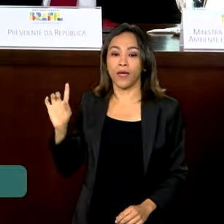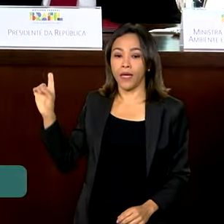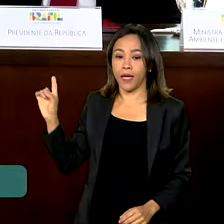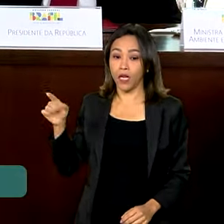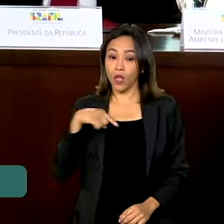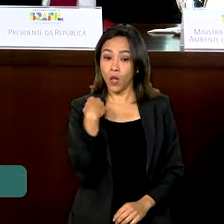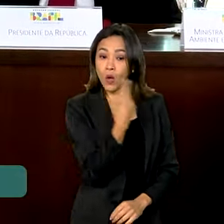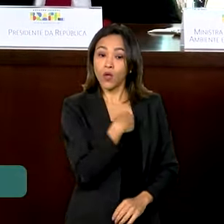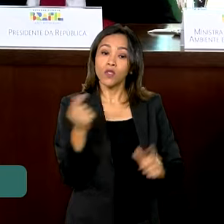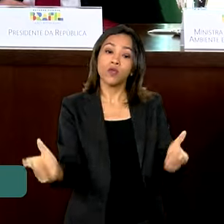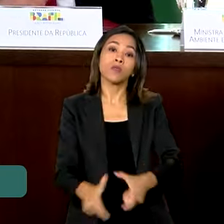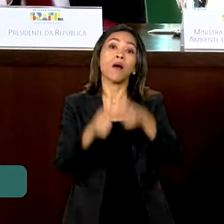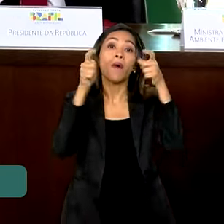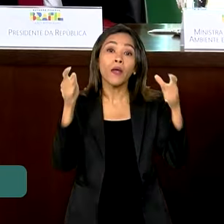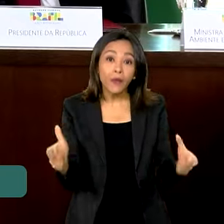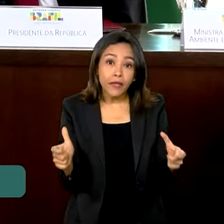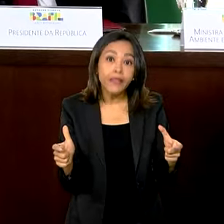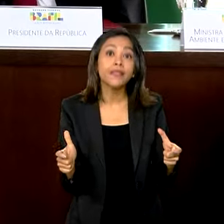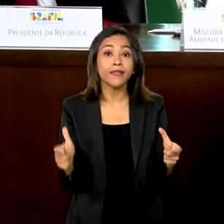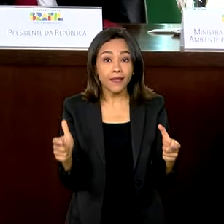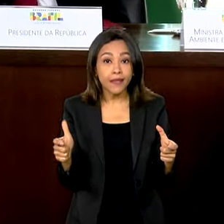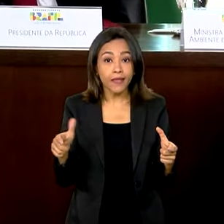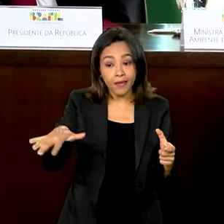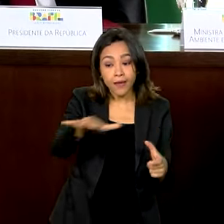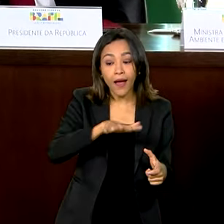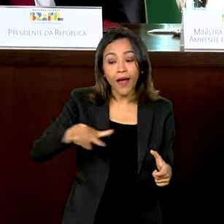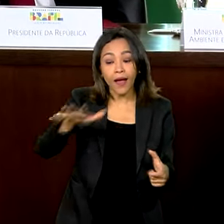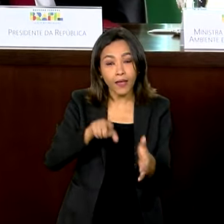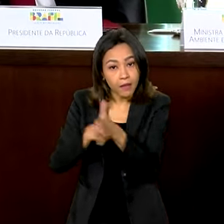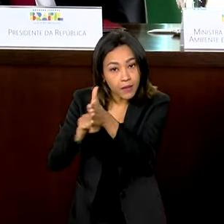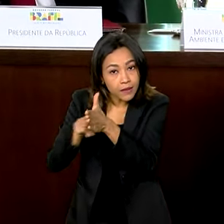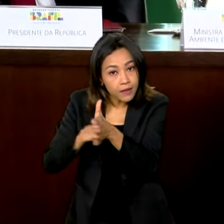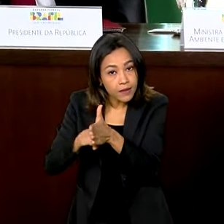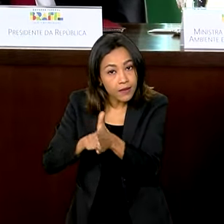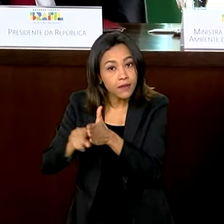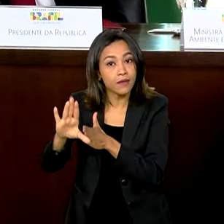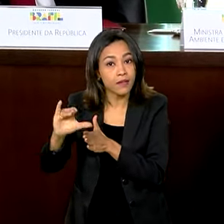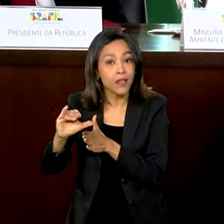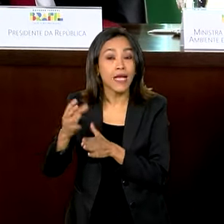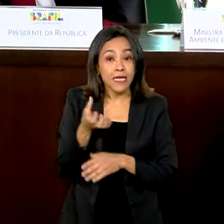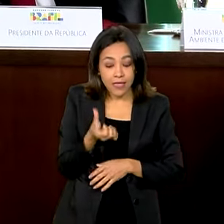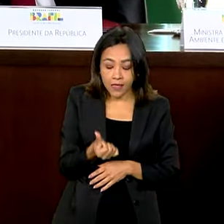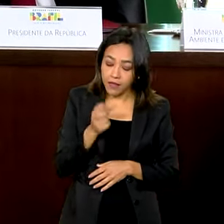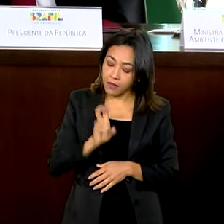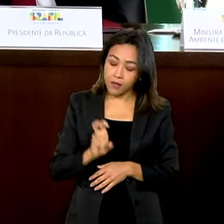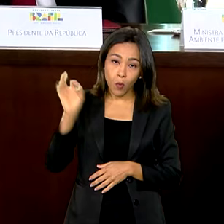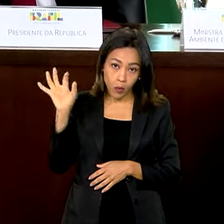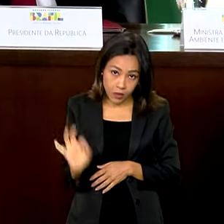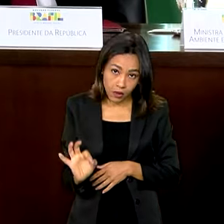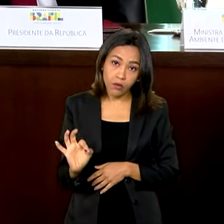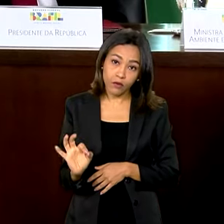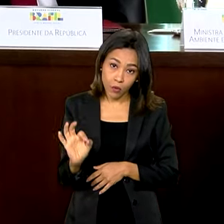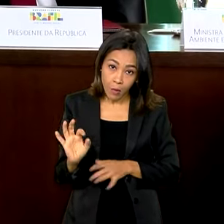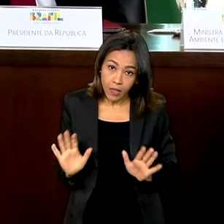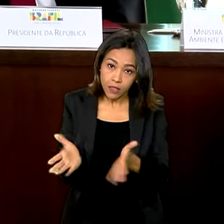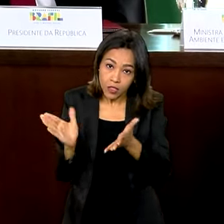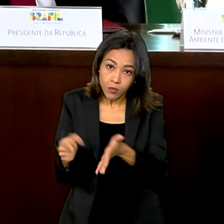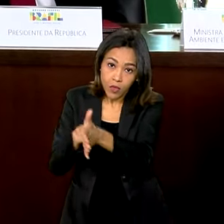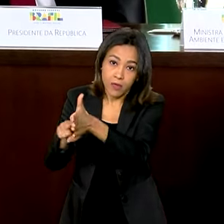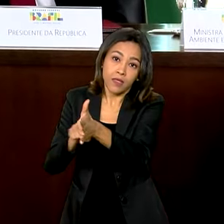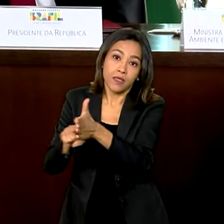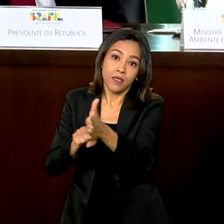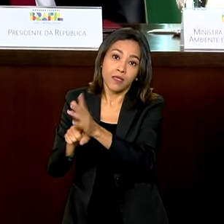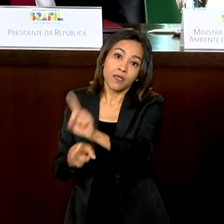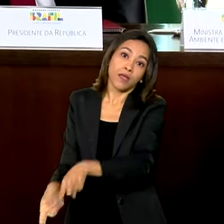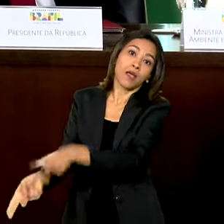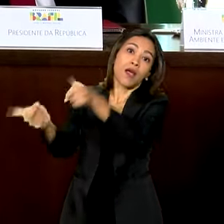na Bolsa de Iniciação Científica, ou seja, na carreira científica. gente começa com 65% das Bolsas de Iniciação Científica e quando